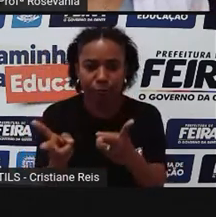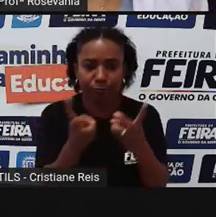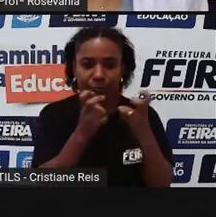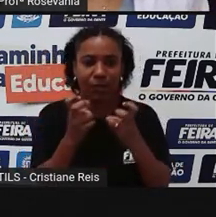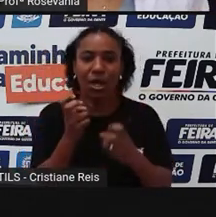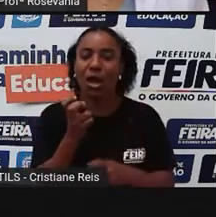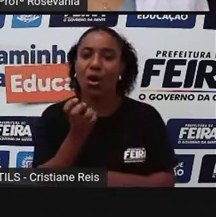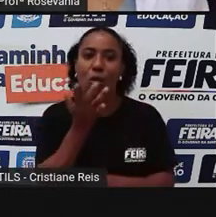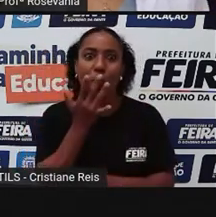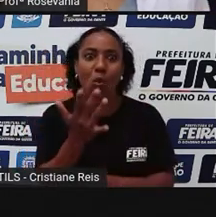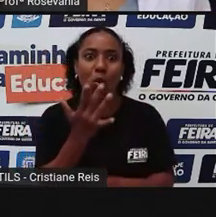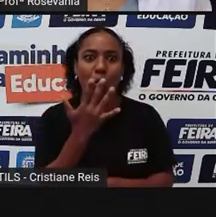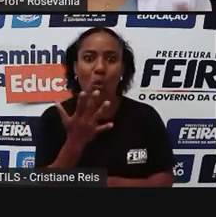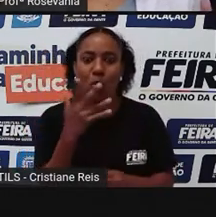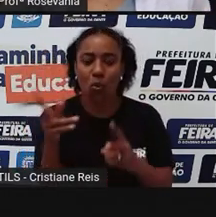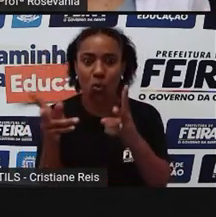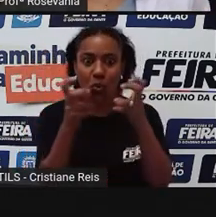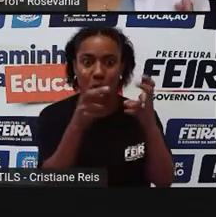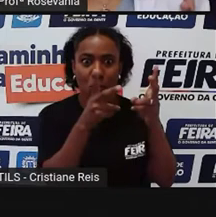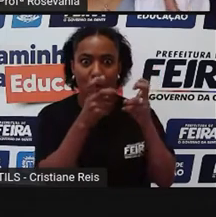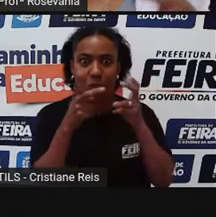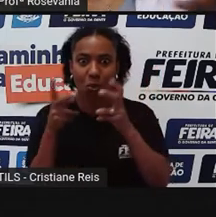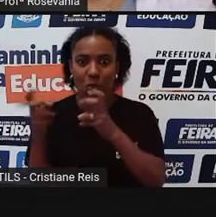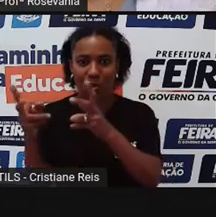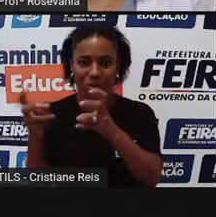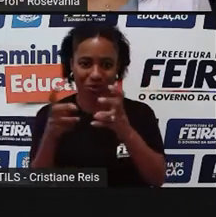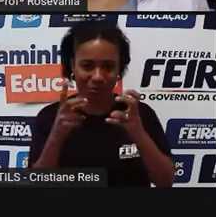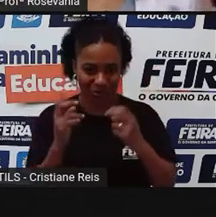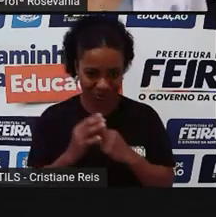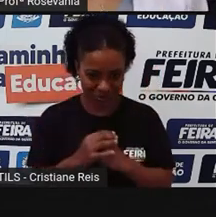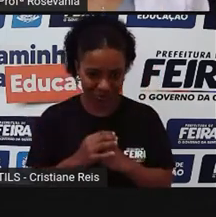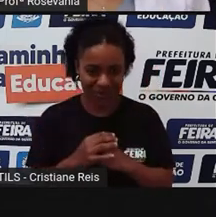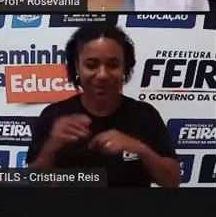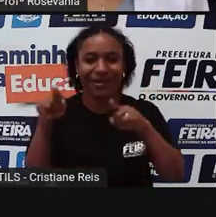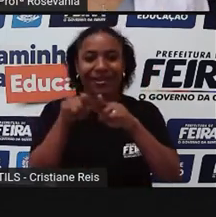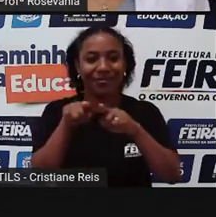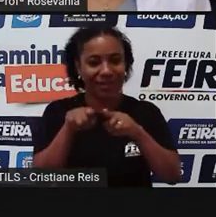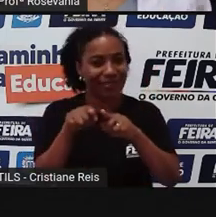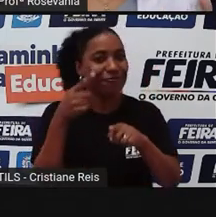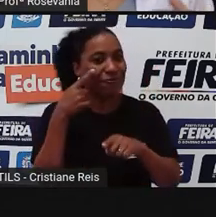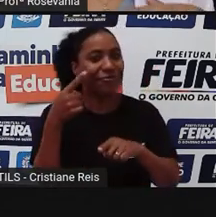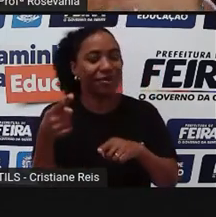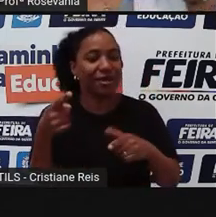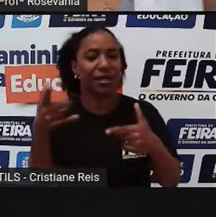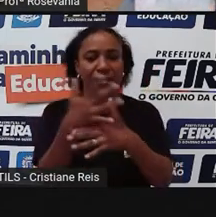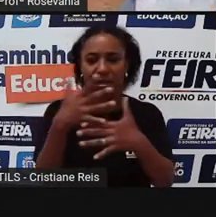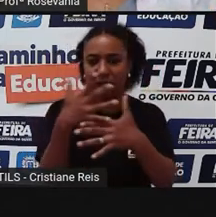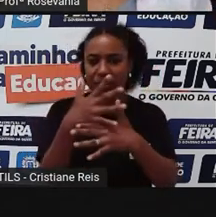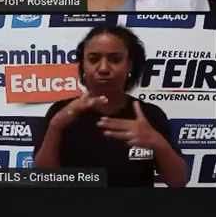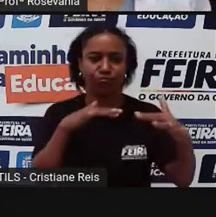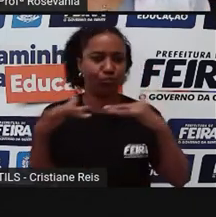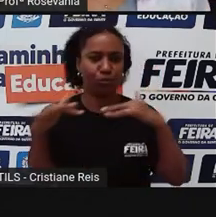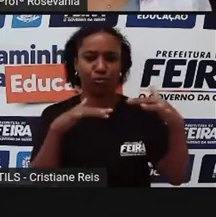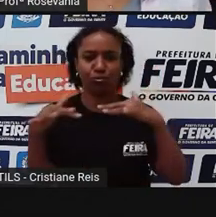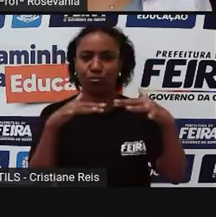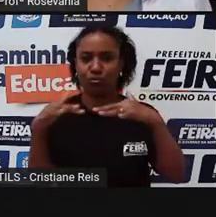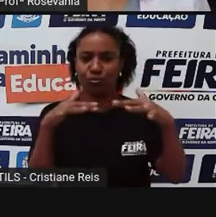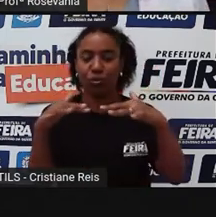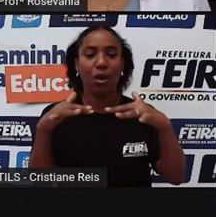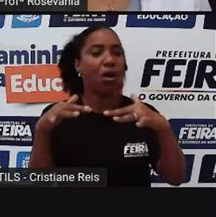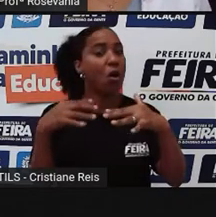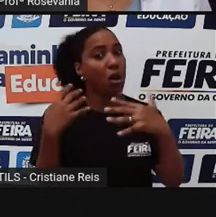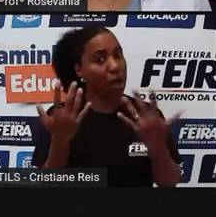emociona, a gente percebe o movimento, porque ela não está parada ali, nem que sejam somente as nuvens,